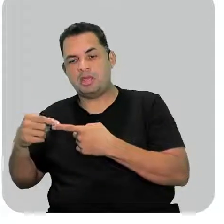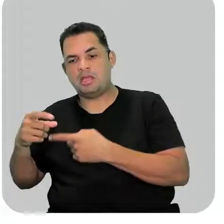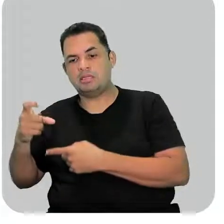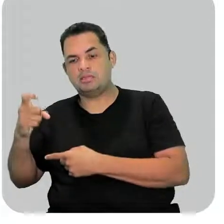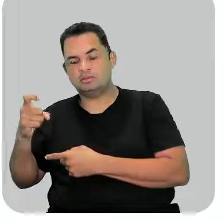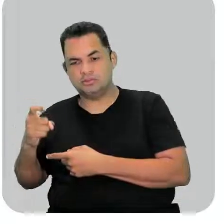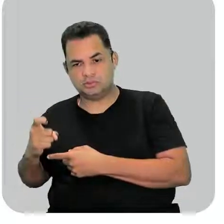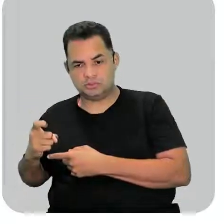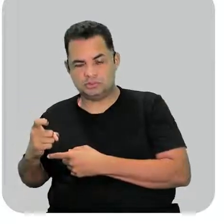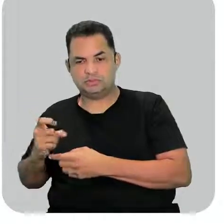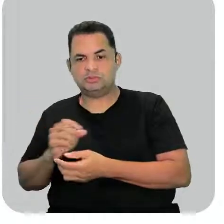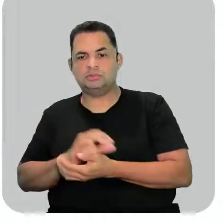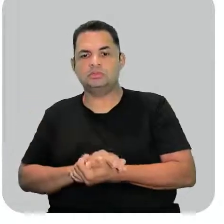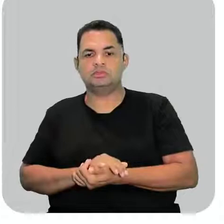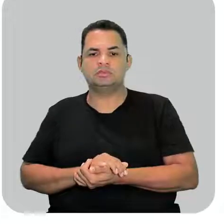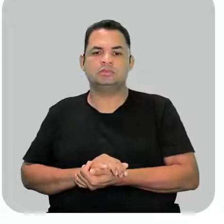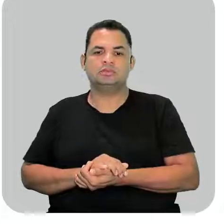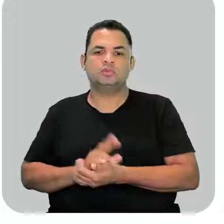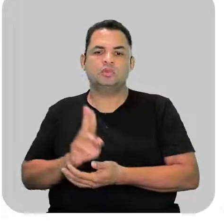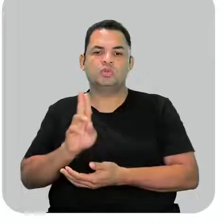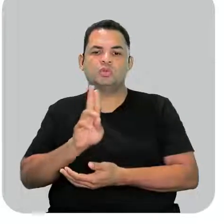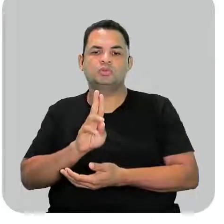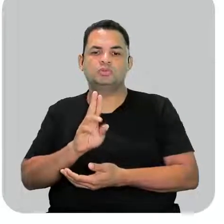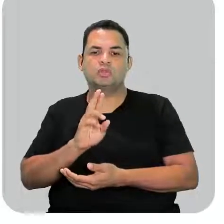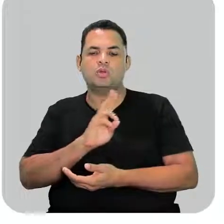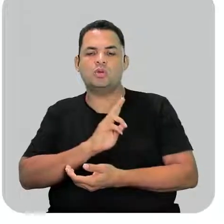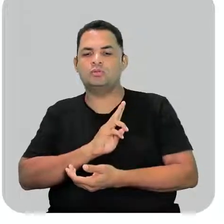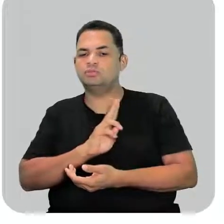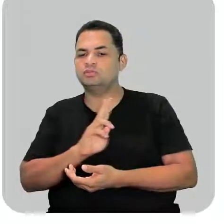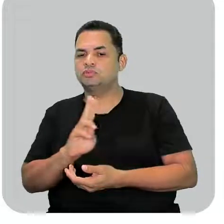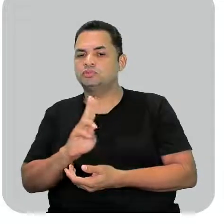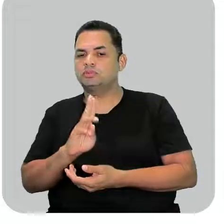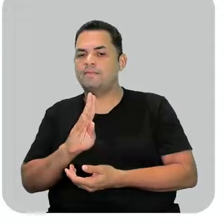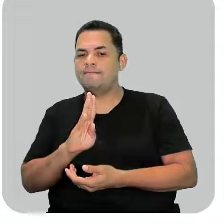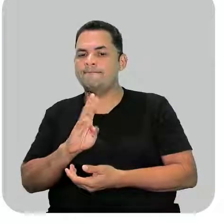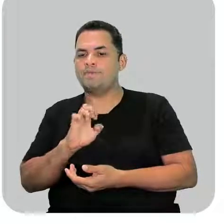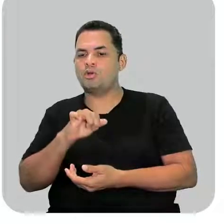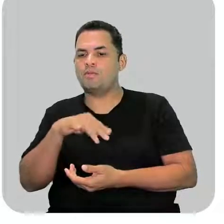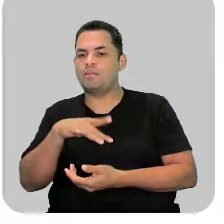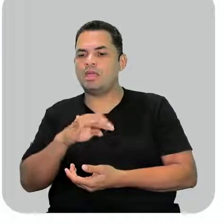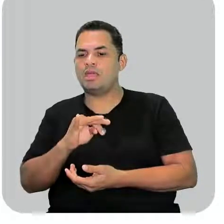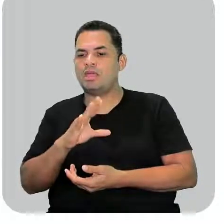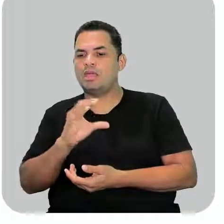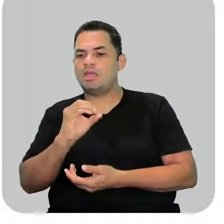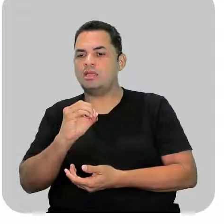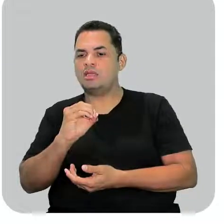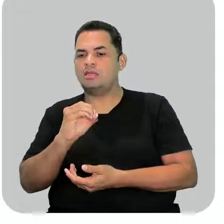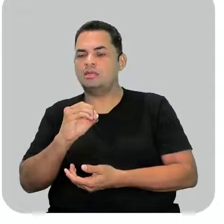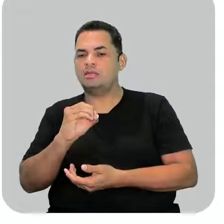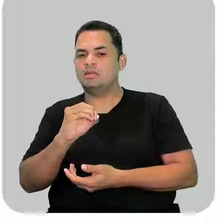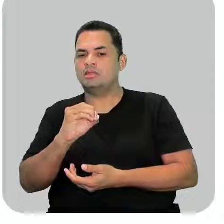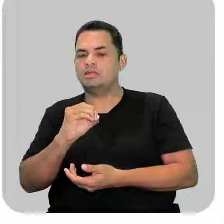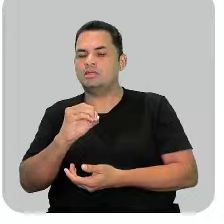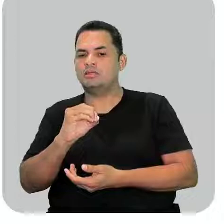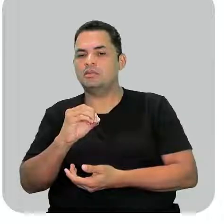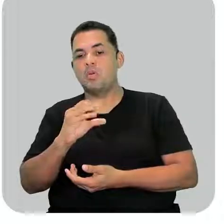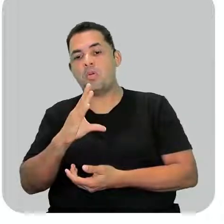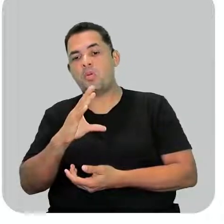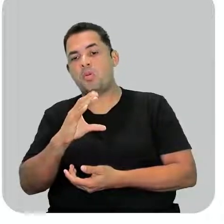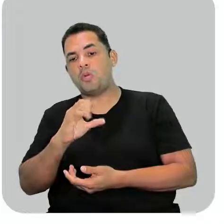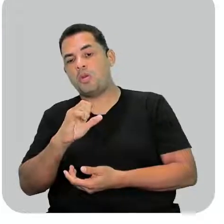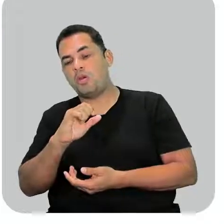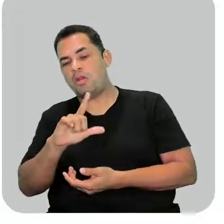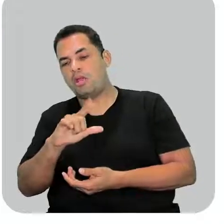aqueles nomes lá, tipo brometo de etano magnésio, cloreto de